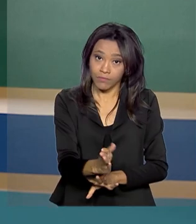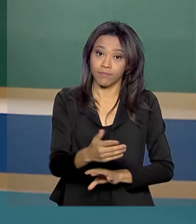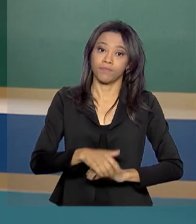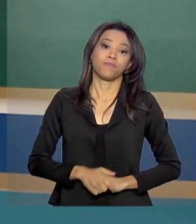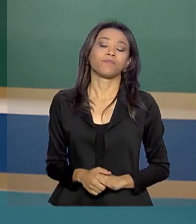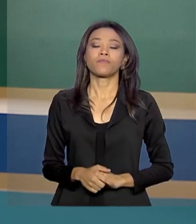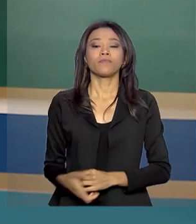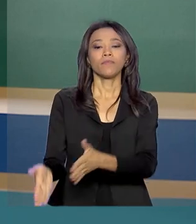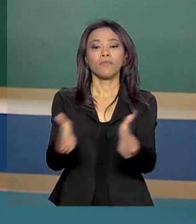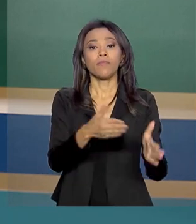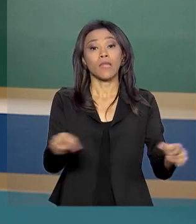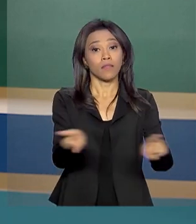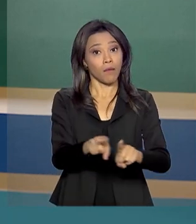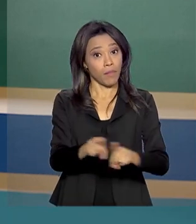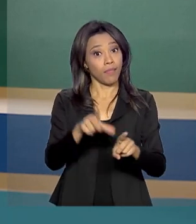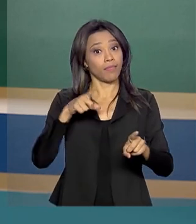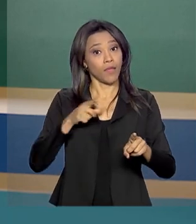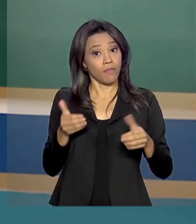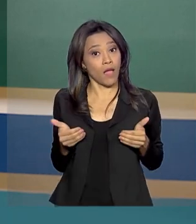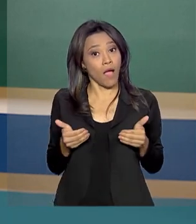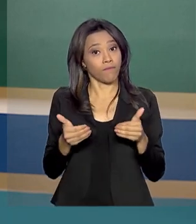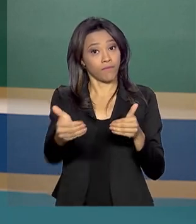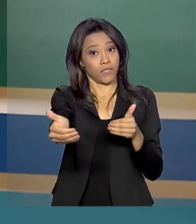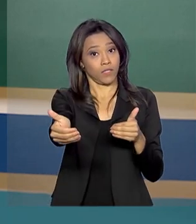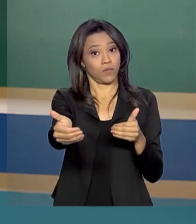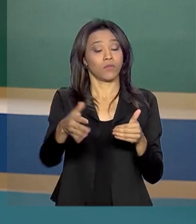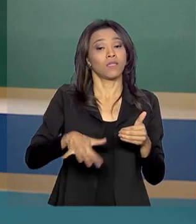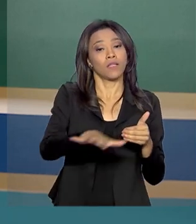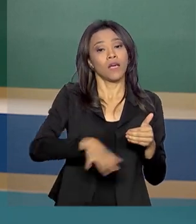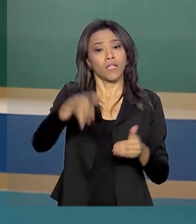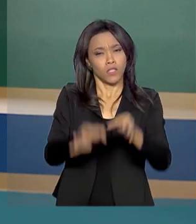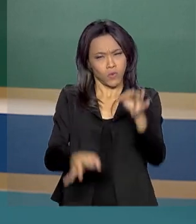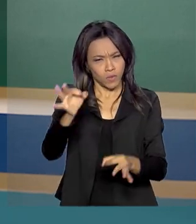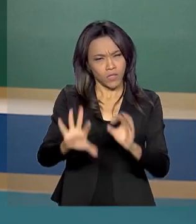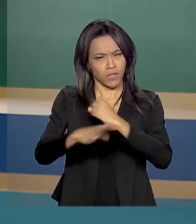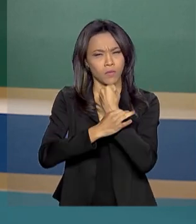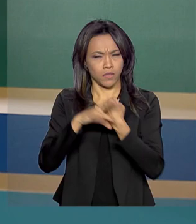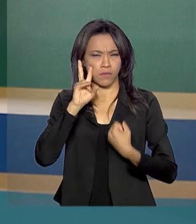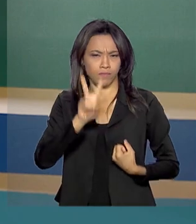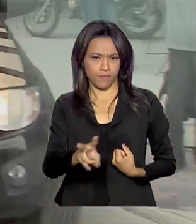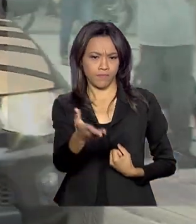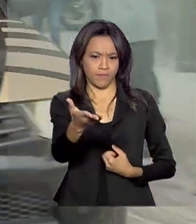E também houve avanços na área da justiça e segurança pública. Vamos ver.